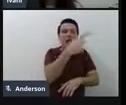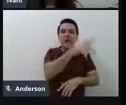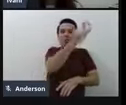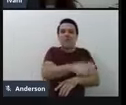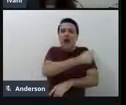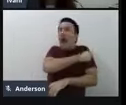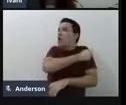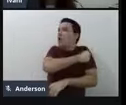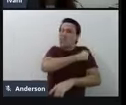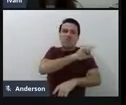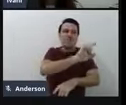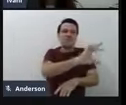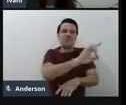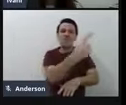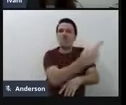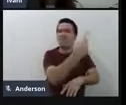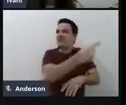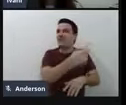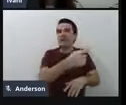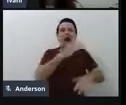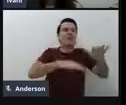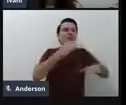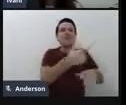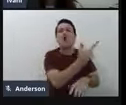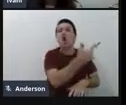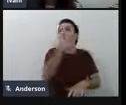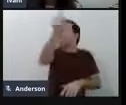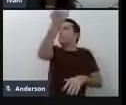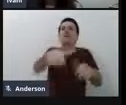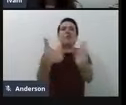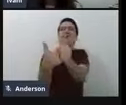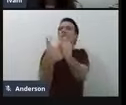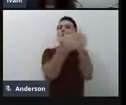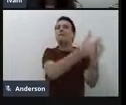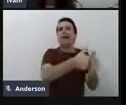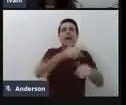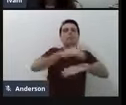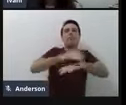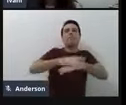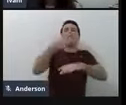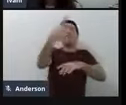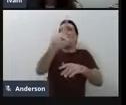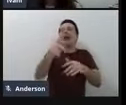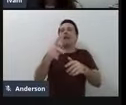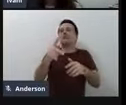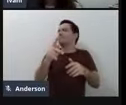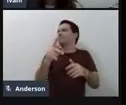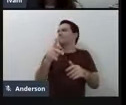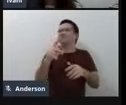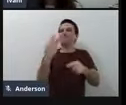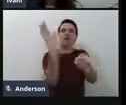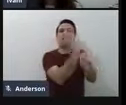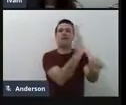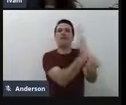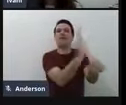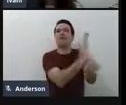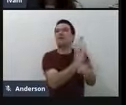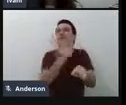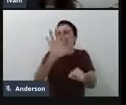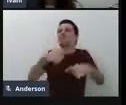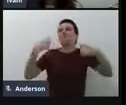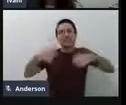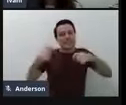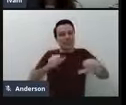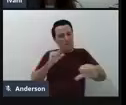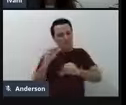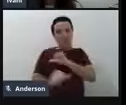voz do aluno é a outra pessoa, sempre foi assim e vai se estabelecendo assim, e a gente tem que trabalhar muito isso, né,